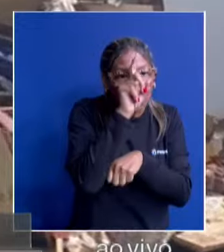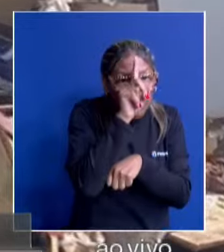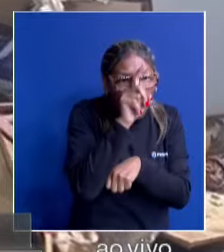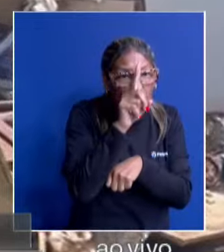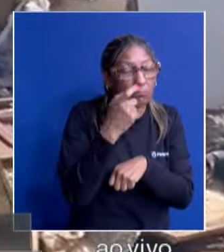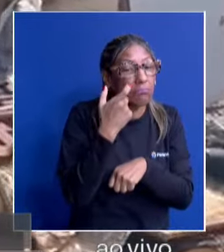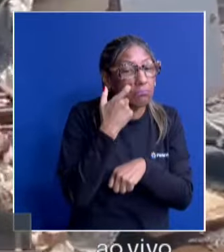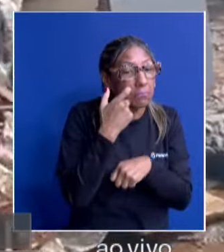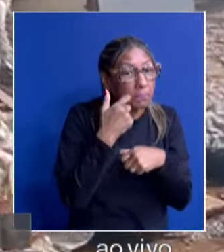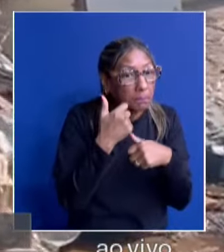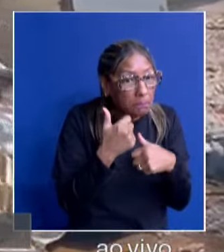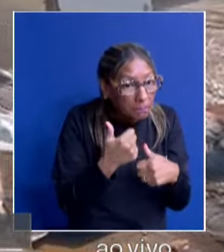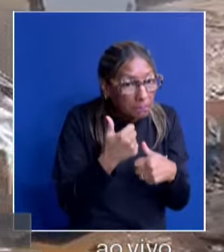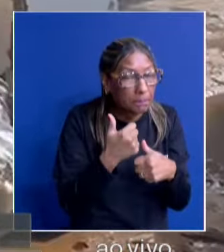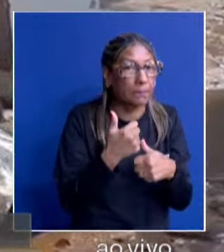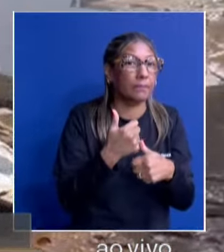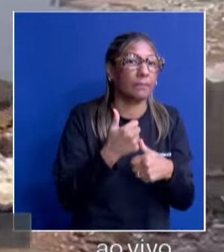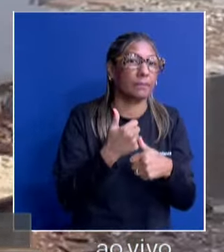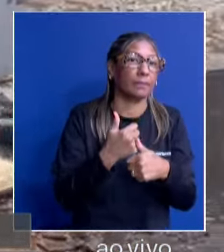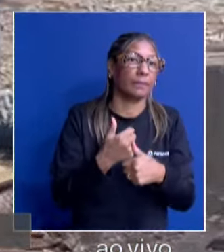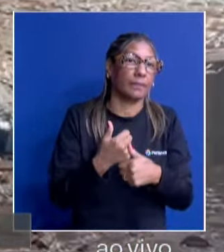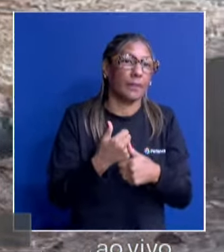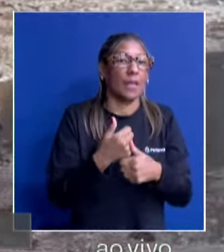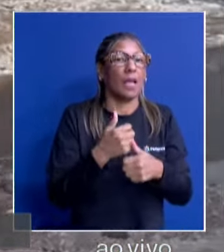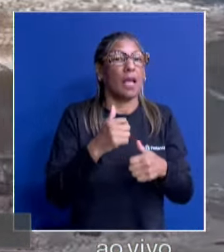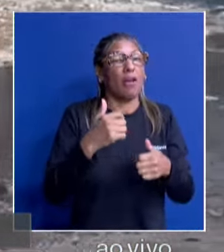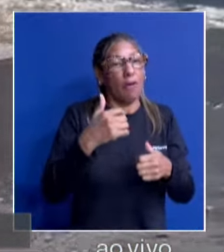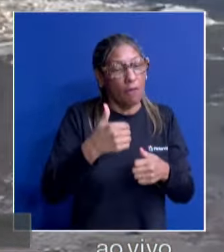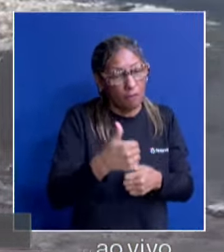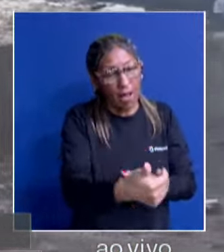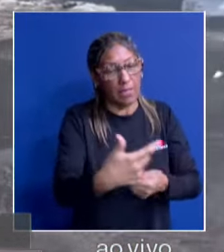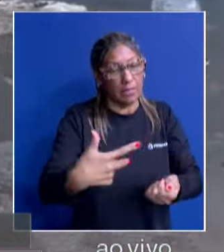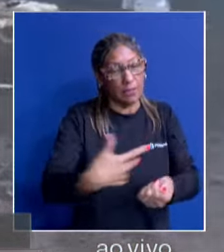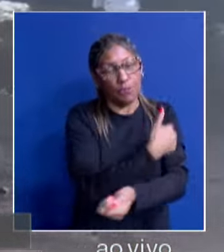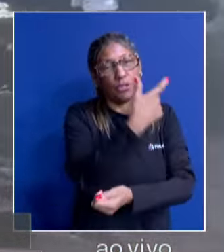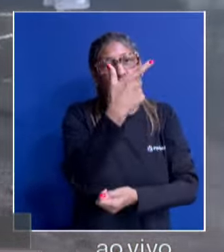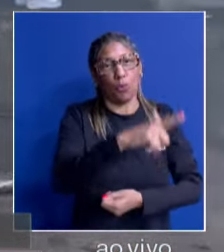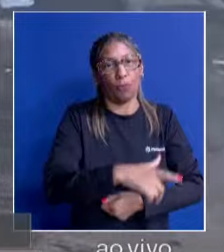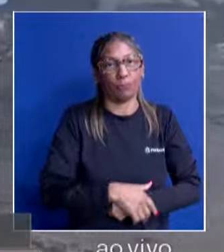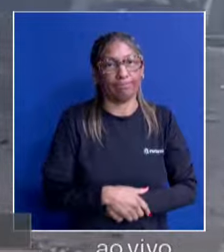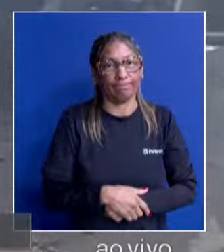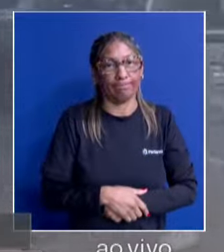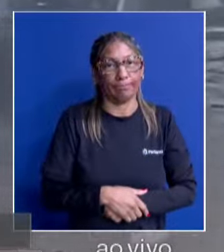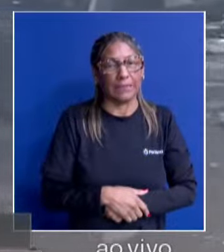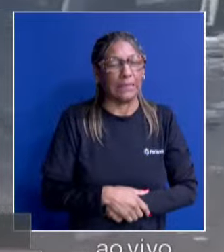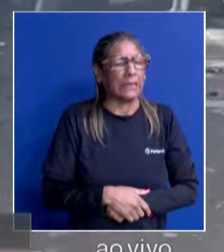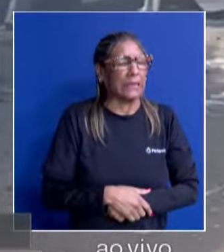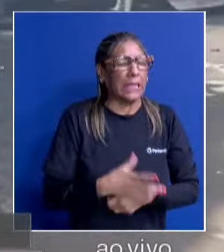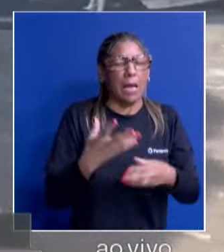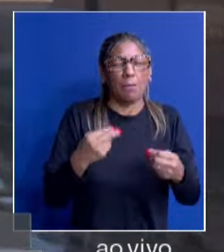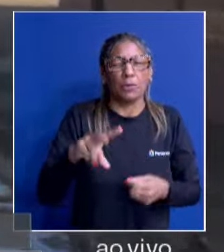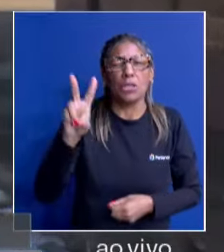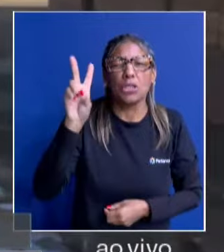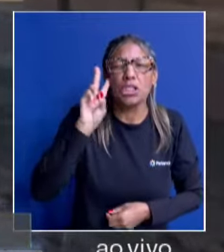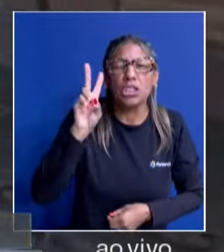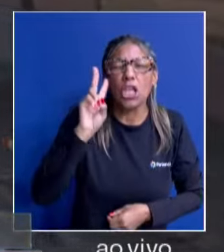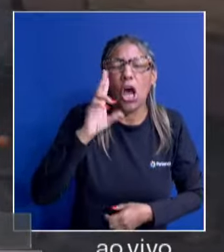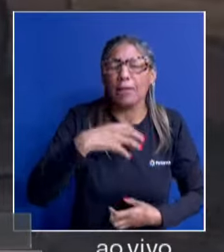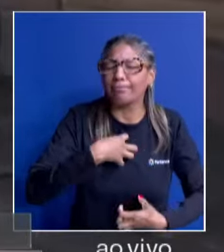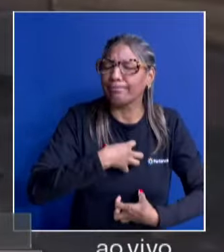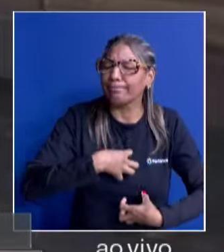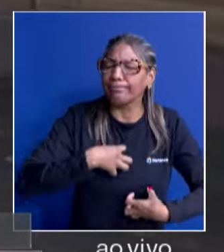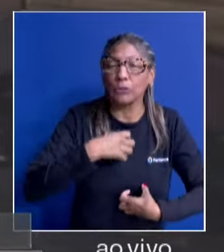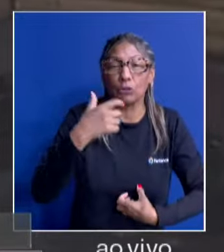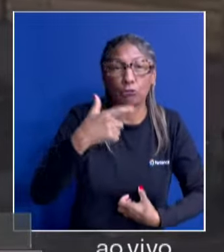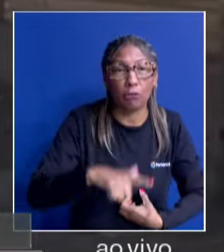quando gente tem que entrar mais uma vez na cirurgia. É, Mota, são muitas as histórias, então, que a gente vive, que a gente acaba revivendo também.